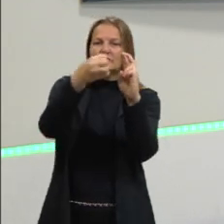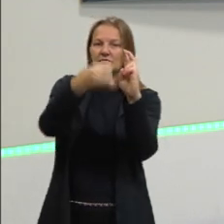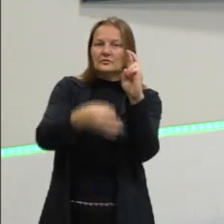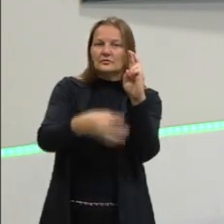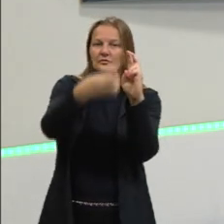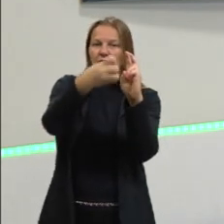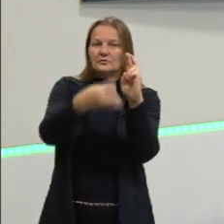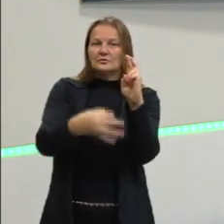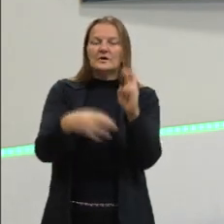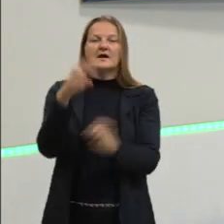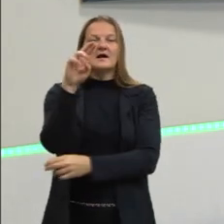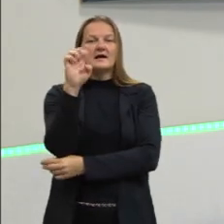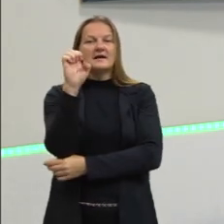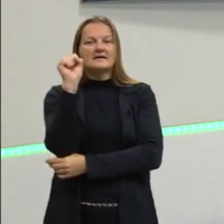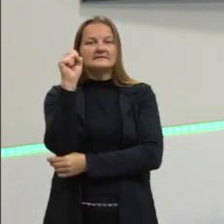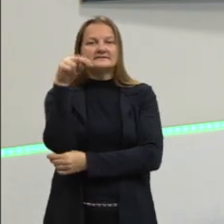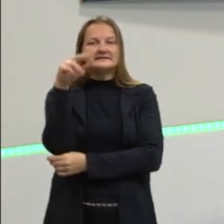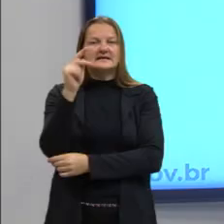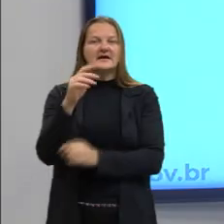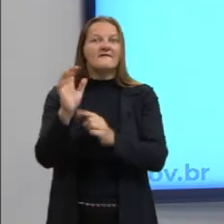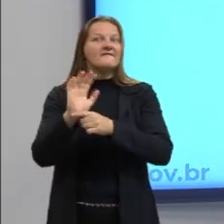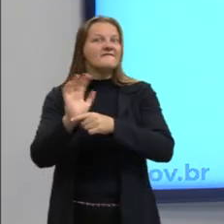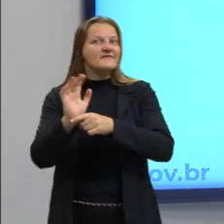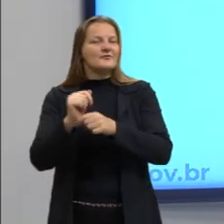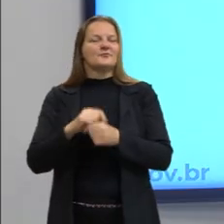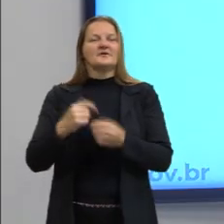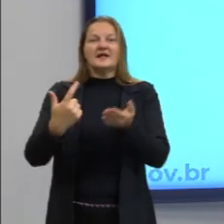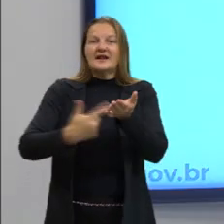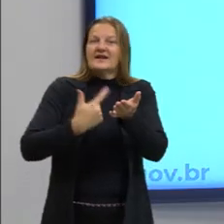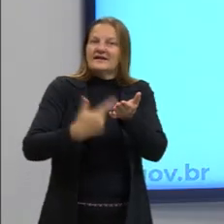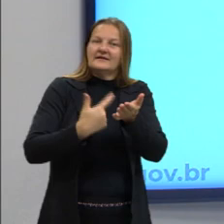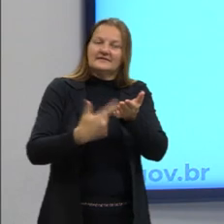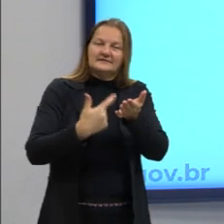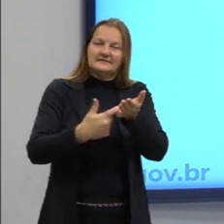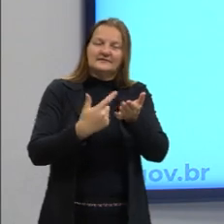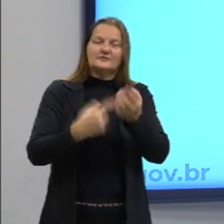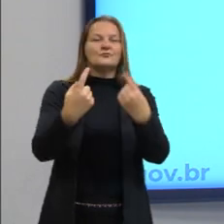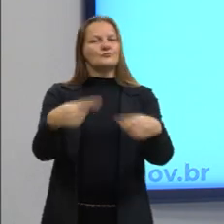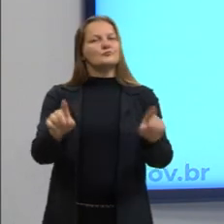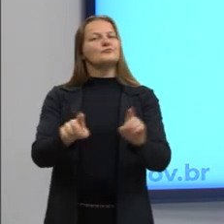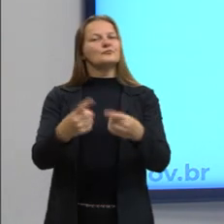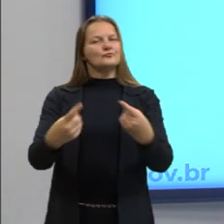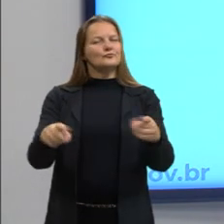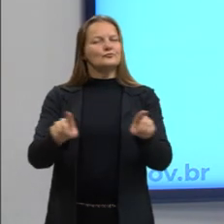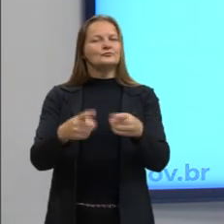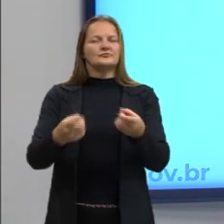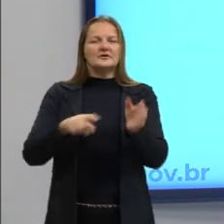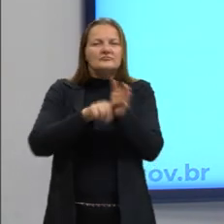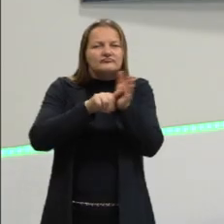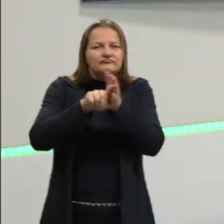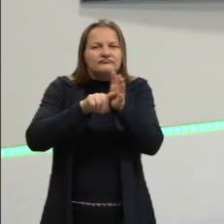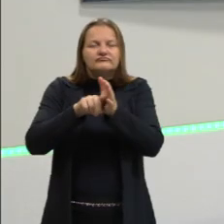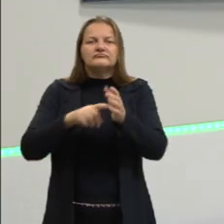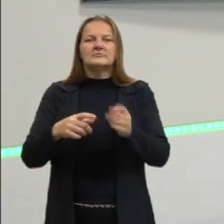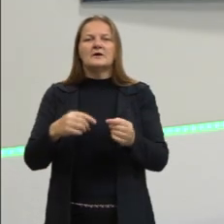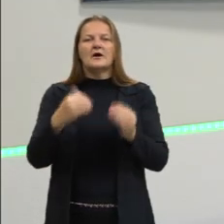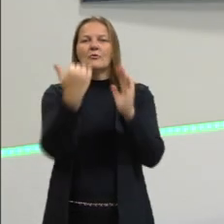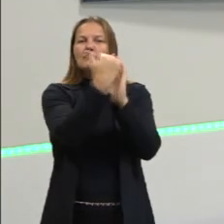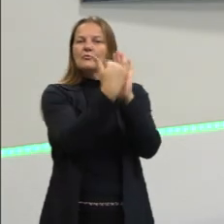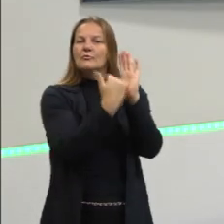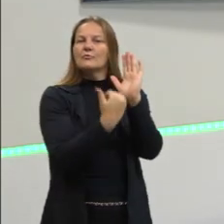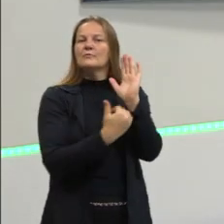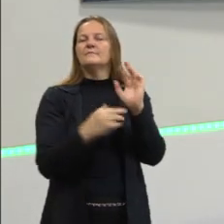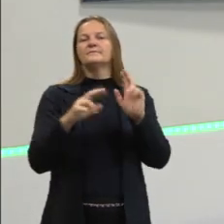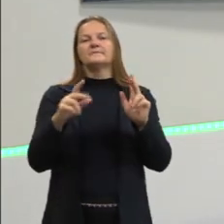normalmente, de filmes, de livros, de música, algum programa, algo